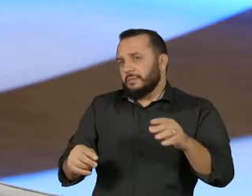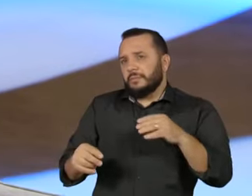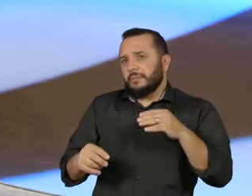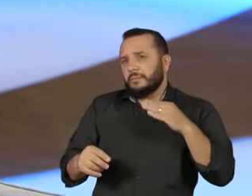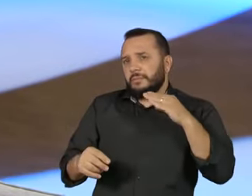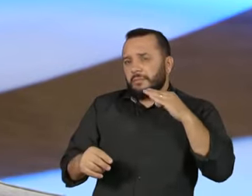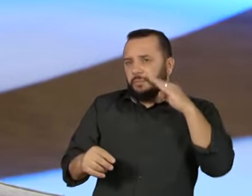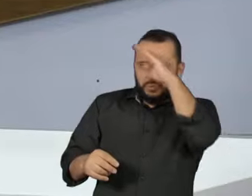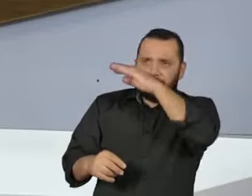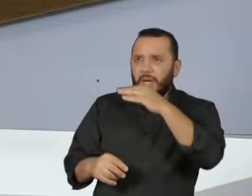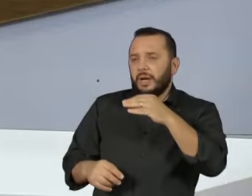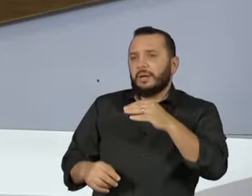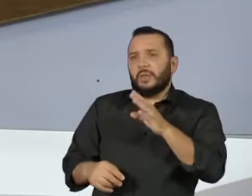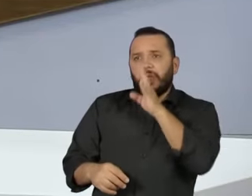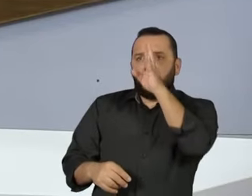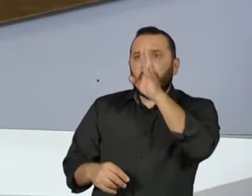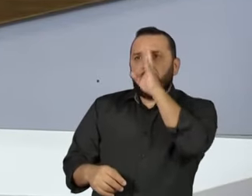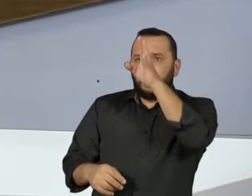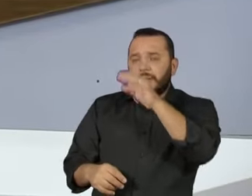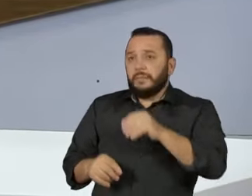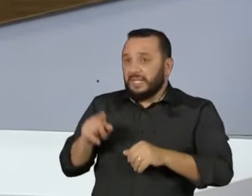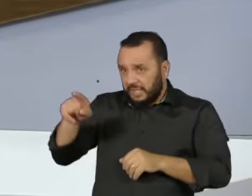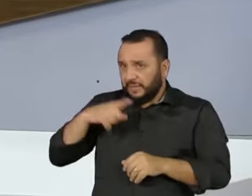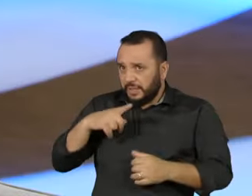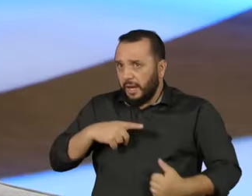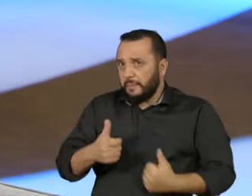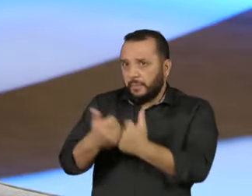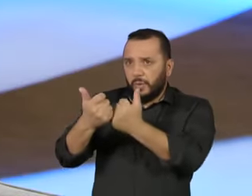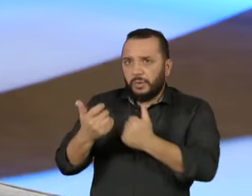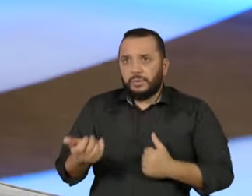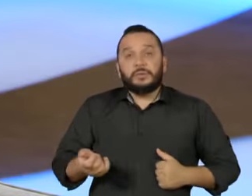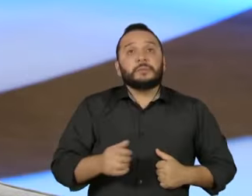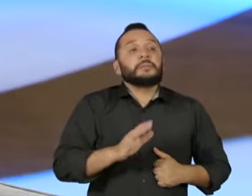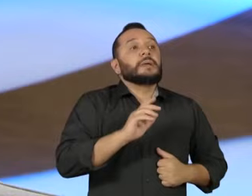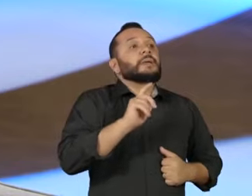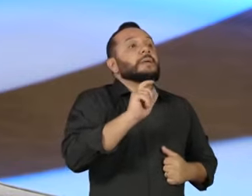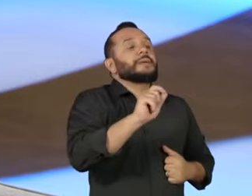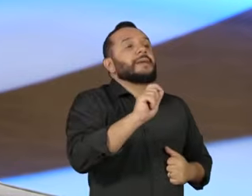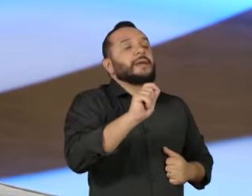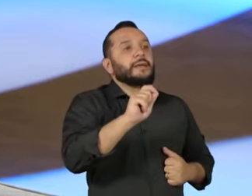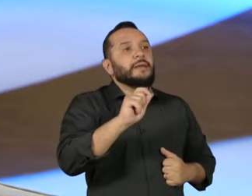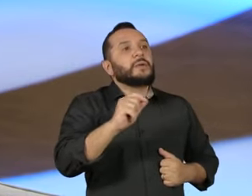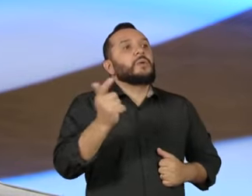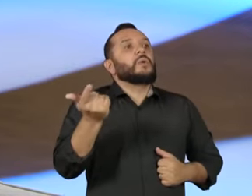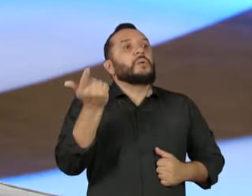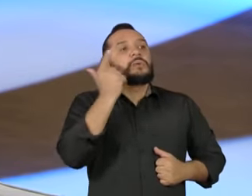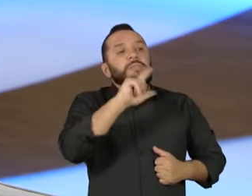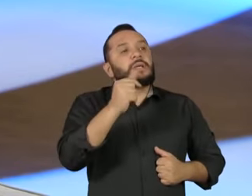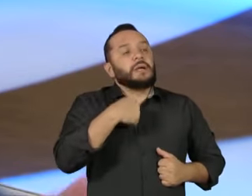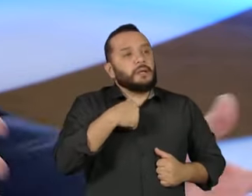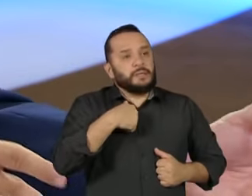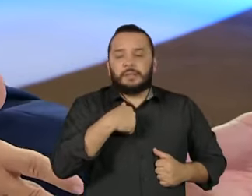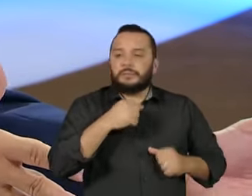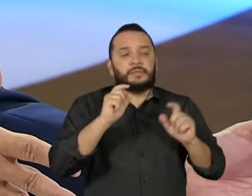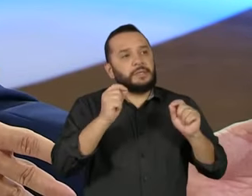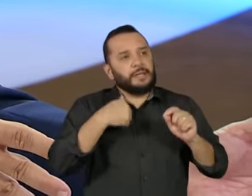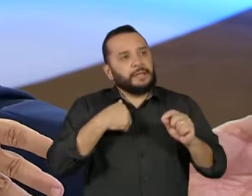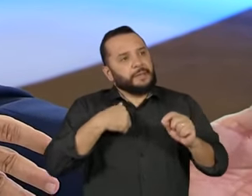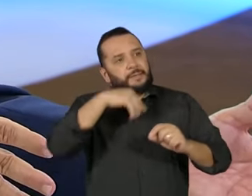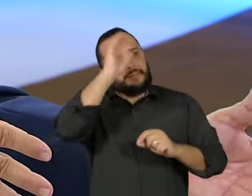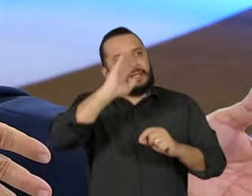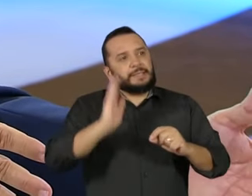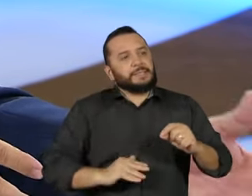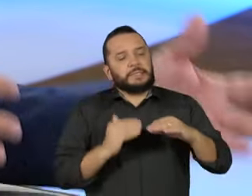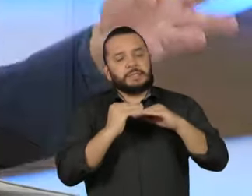tem gente que fala não. Mas ele vai ter apoio, não. Que quem garante a estabilidade do país é uma eleição em primeiro turno. Não é. Quem garante a estabilidade